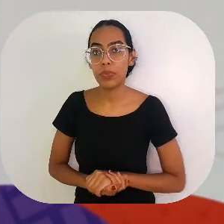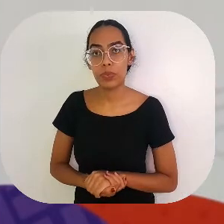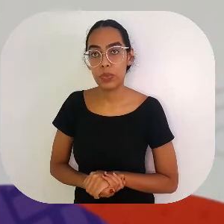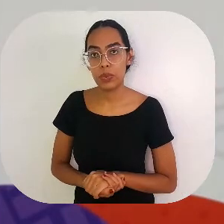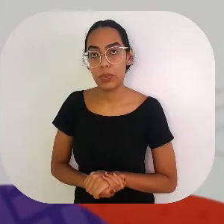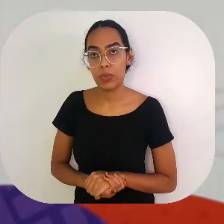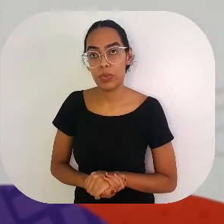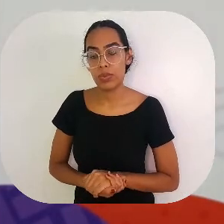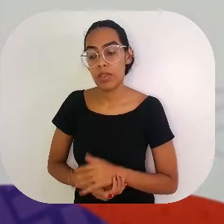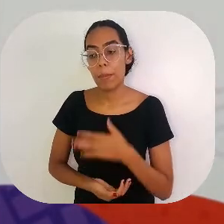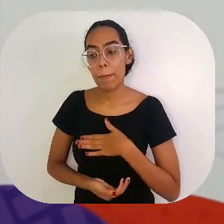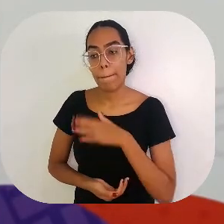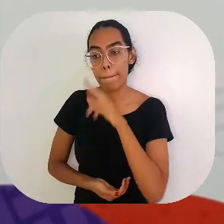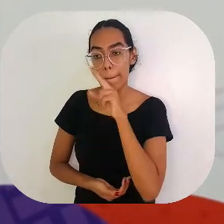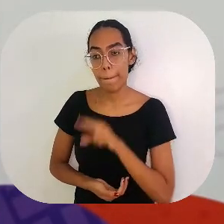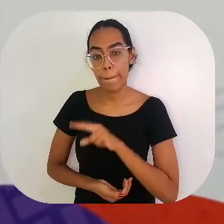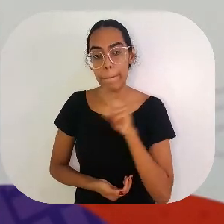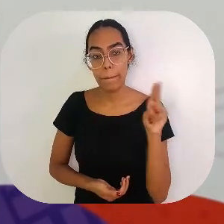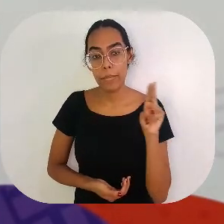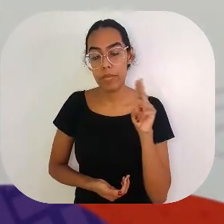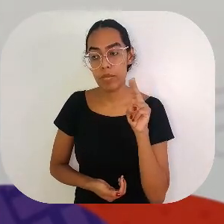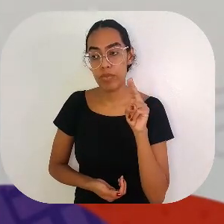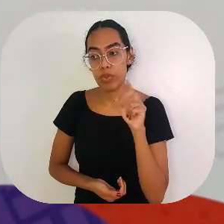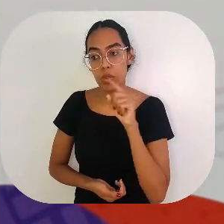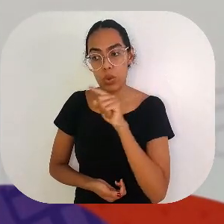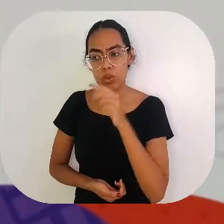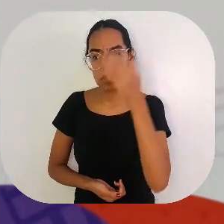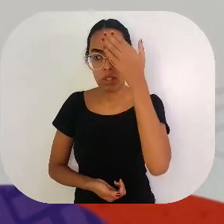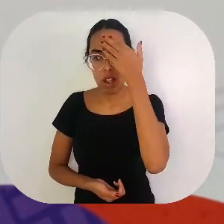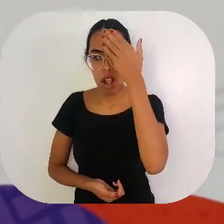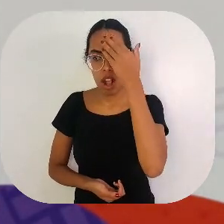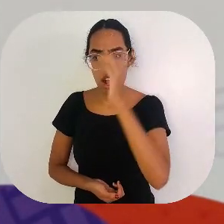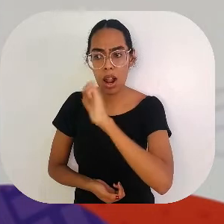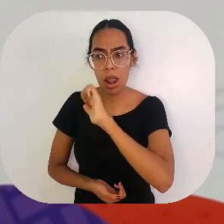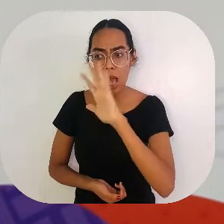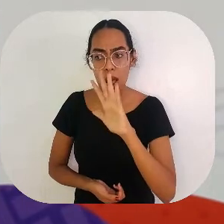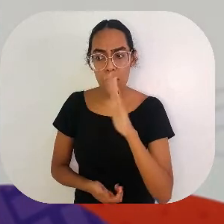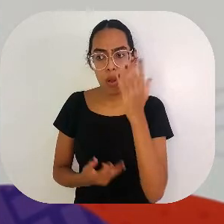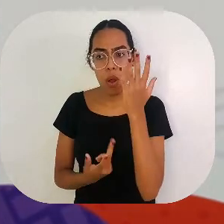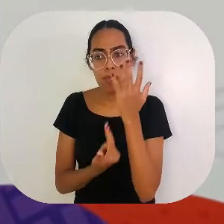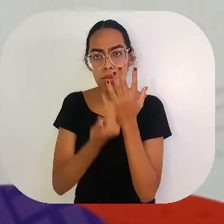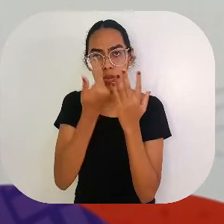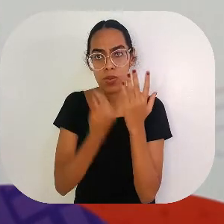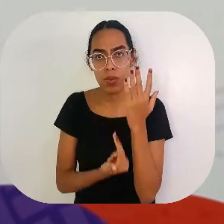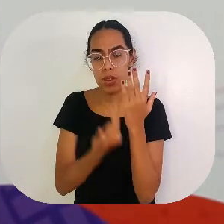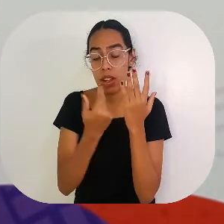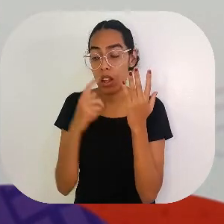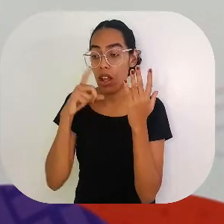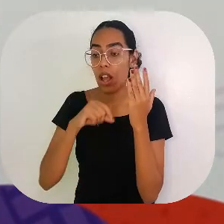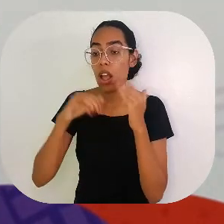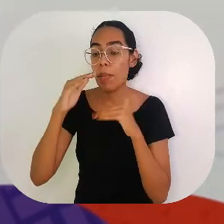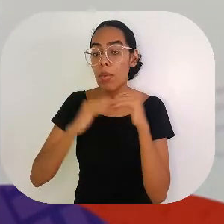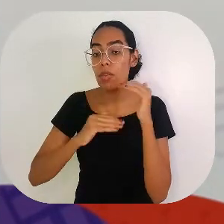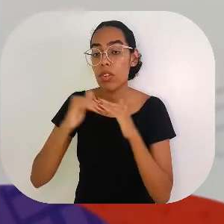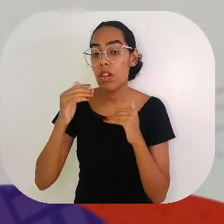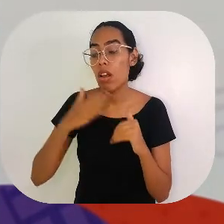Ô padre, o senhor entende de podar árvore? Porque quem entende de podar árvore sou eu.